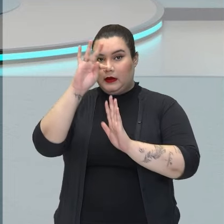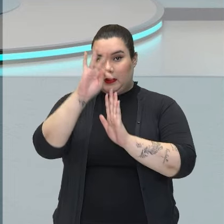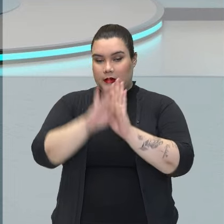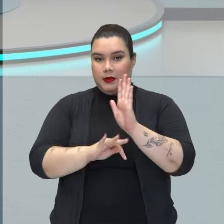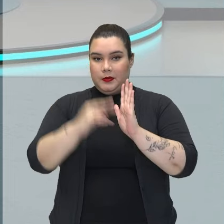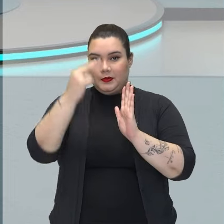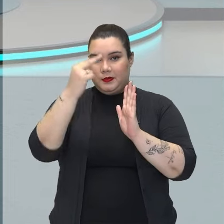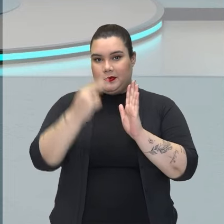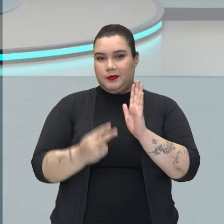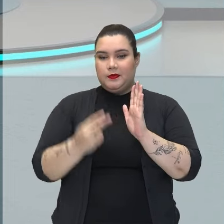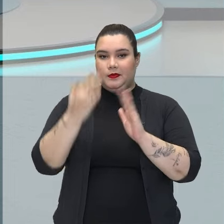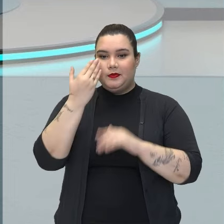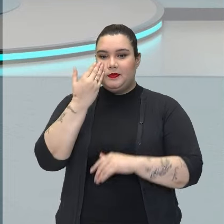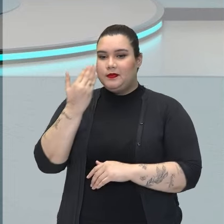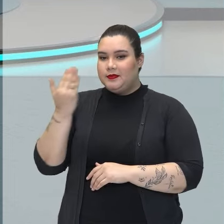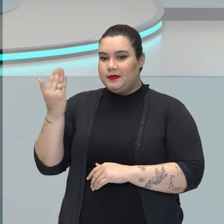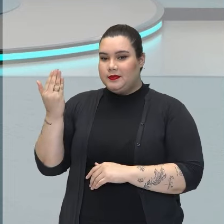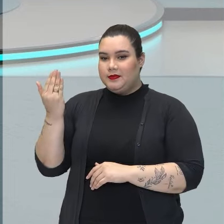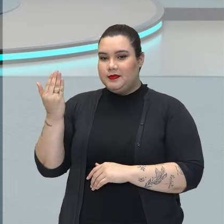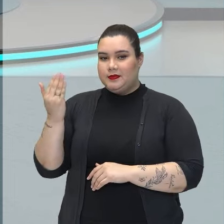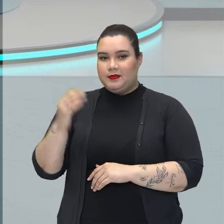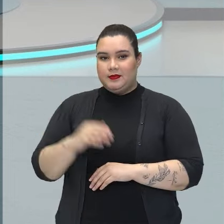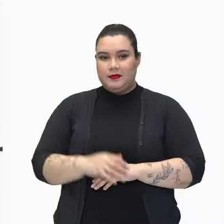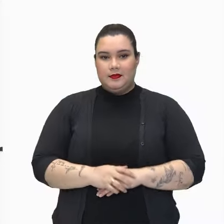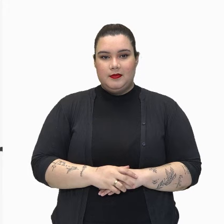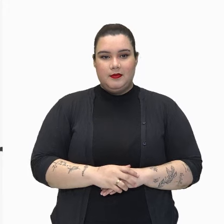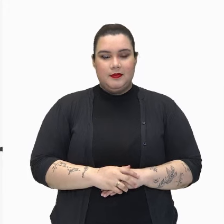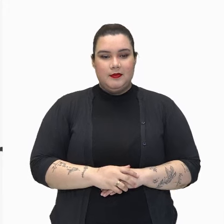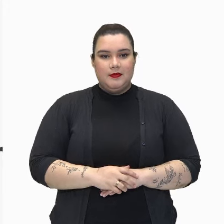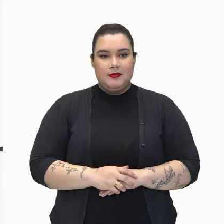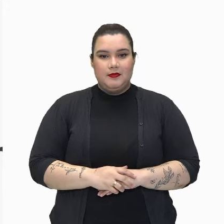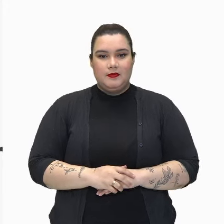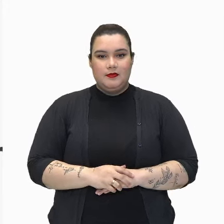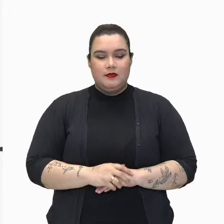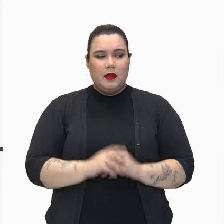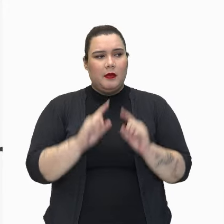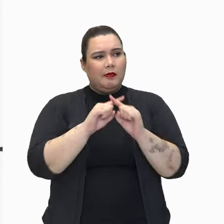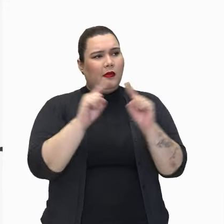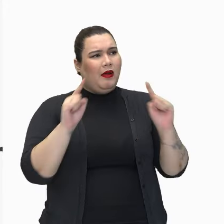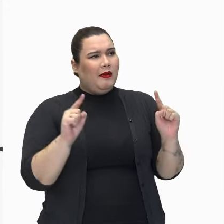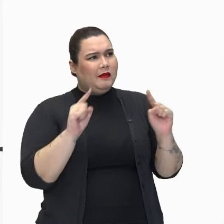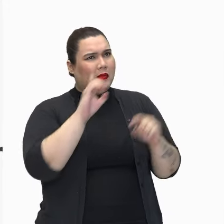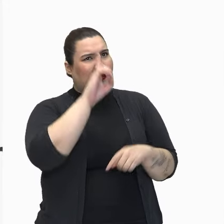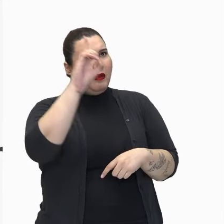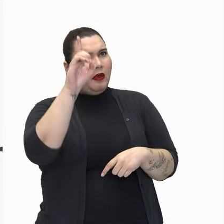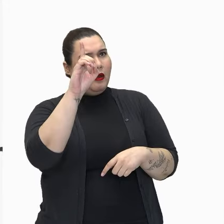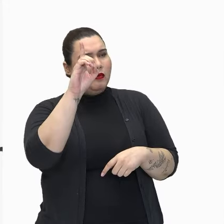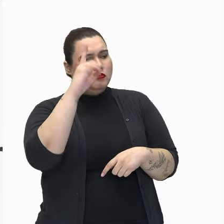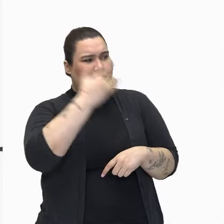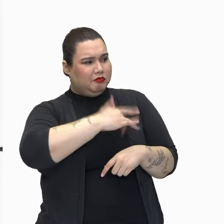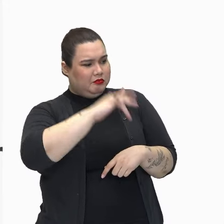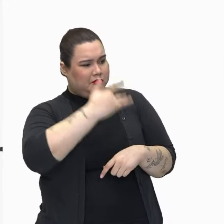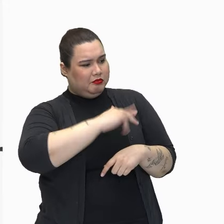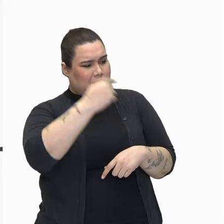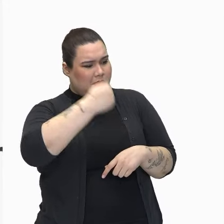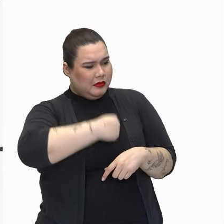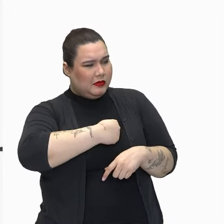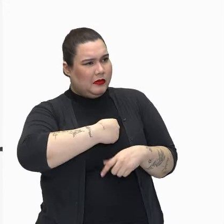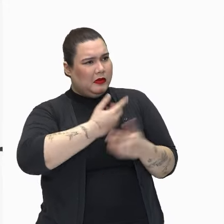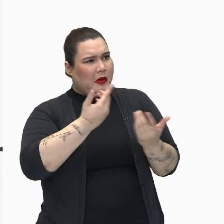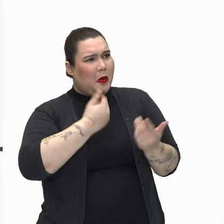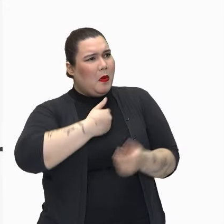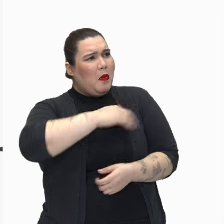destacando para vocês. Olha só. Mas, será que Deus vai ter pena de mim, com tanta